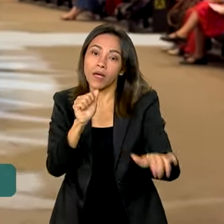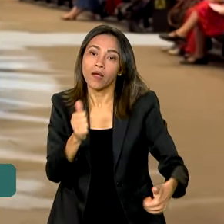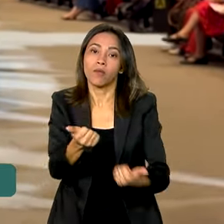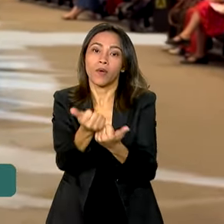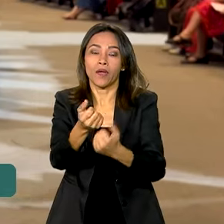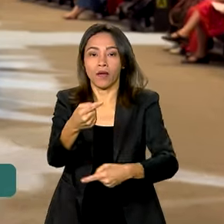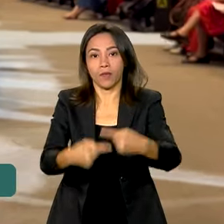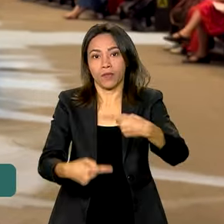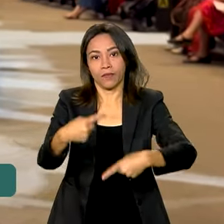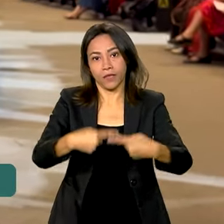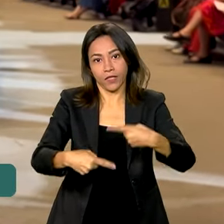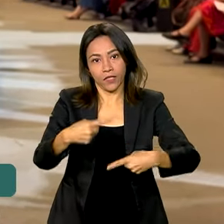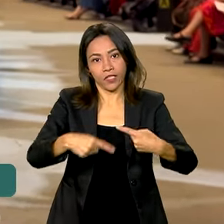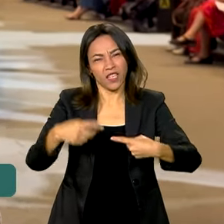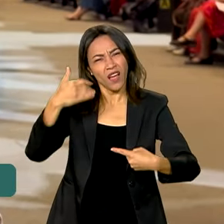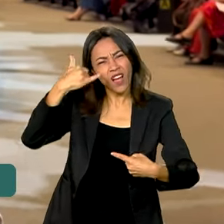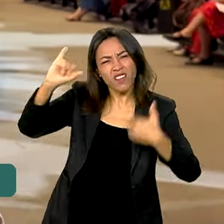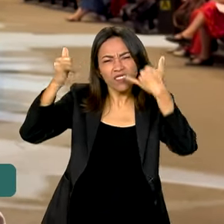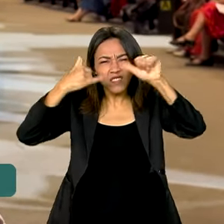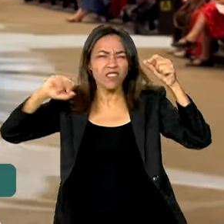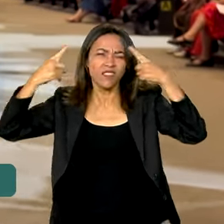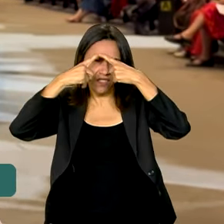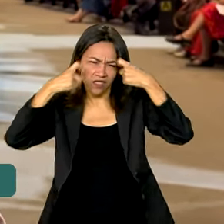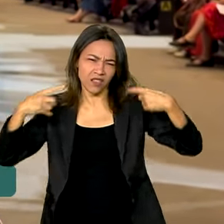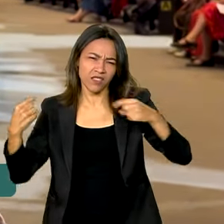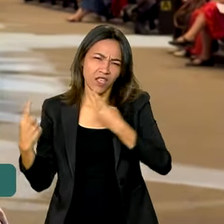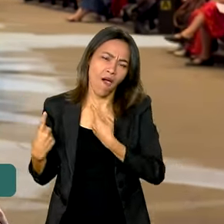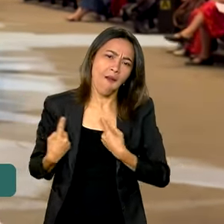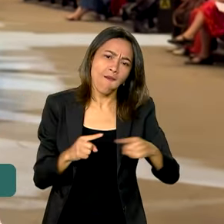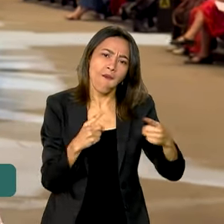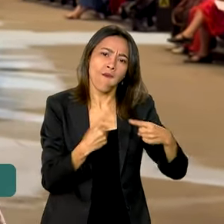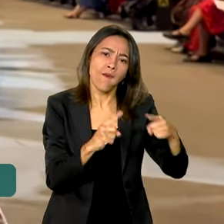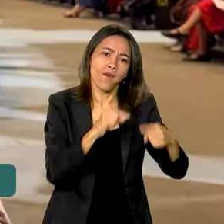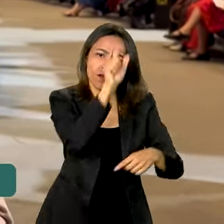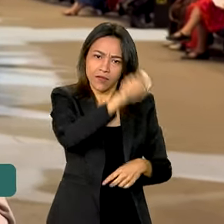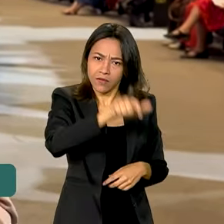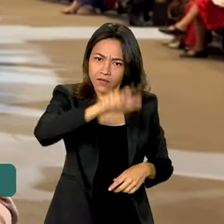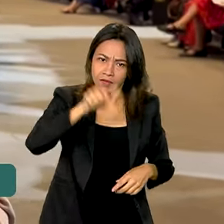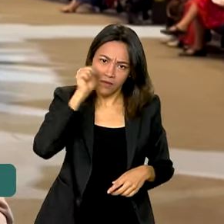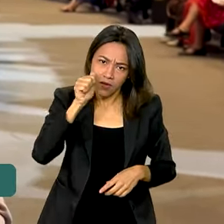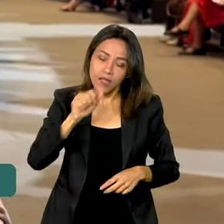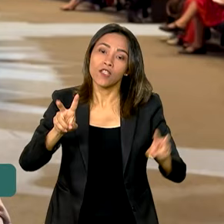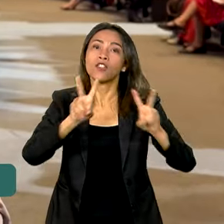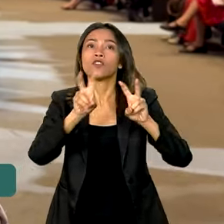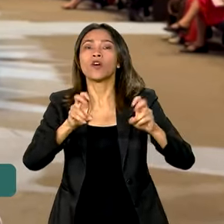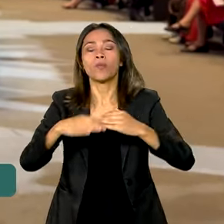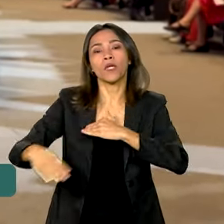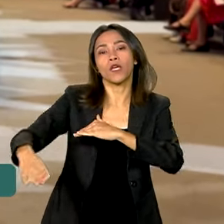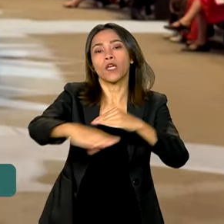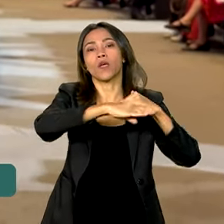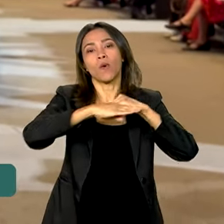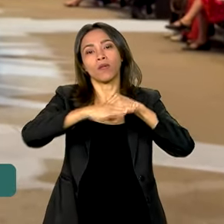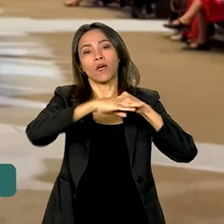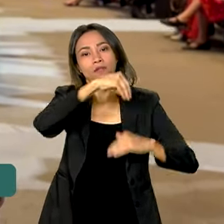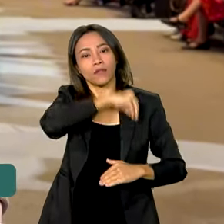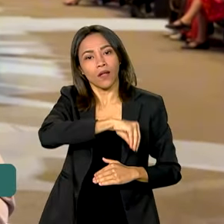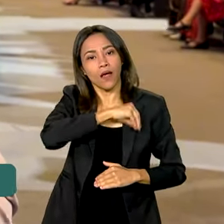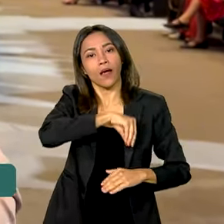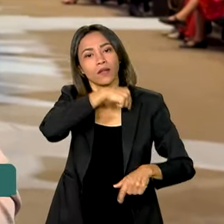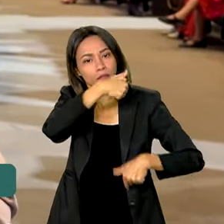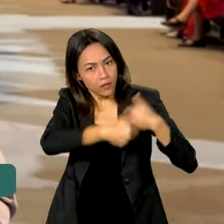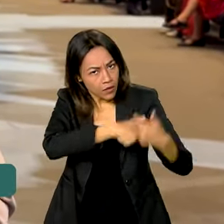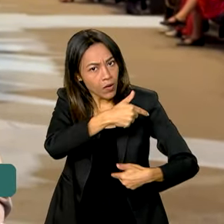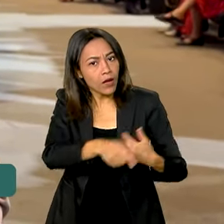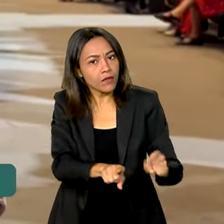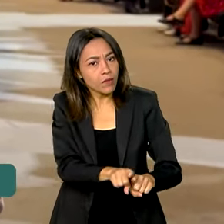de enfrentamento à violência contra as mulheres, da questão da igualdade, salário igual, trabalho igual, mas